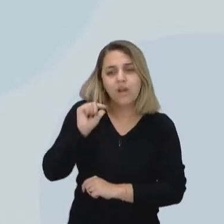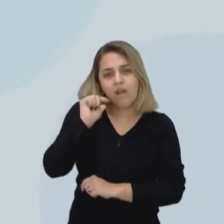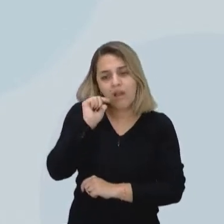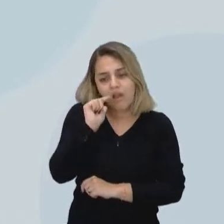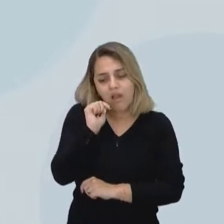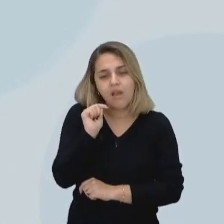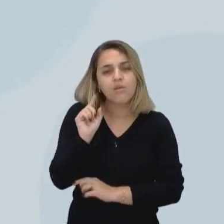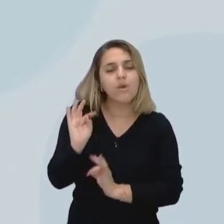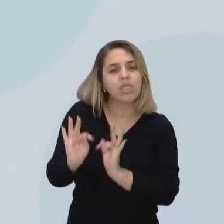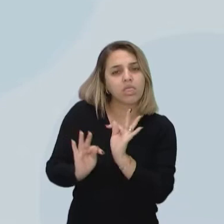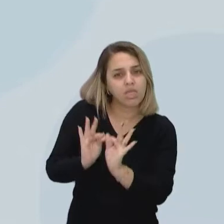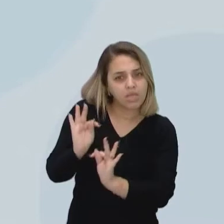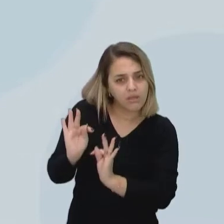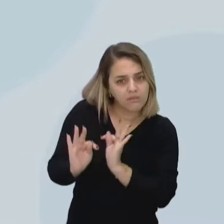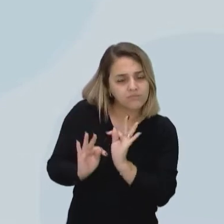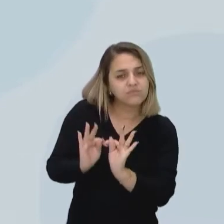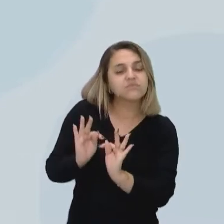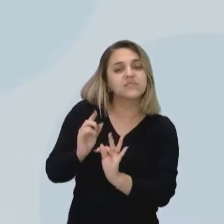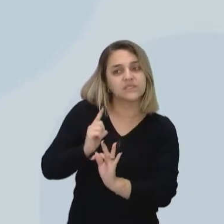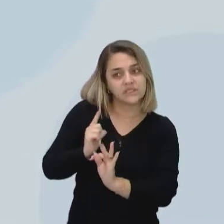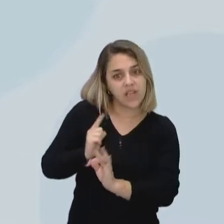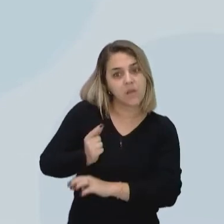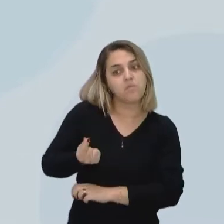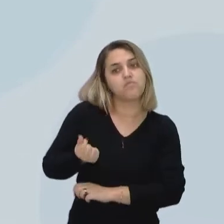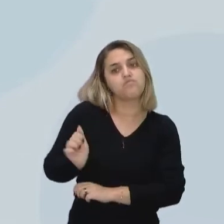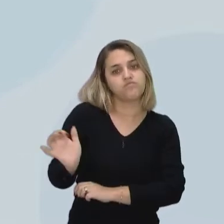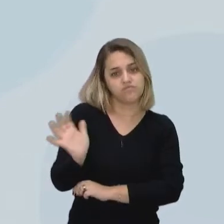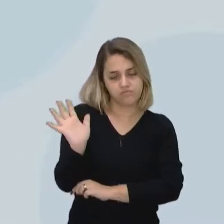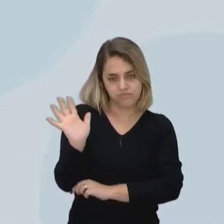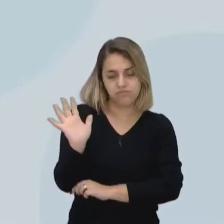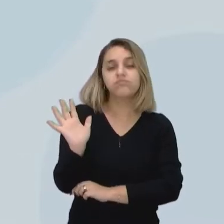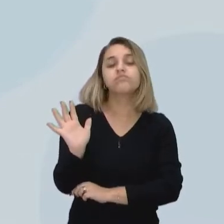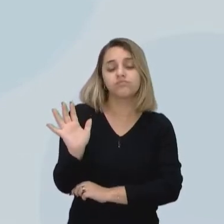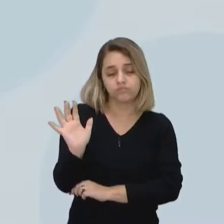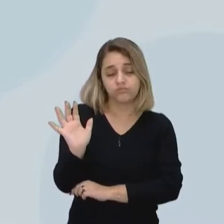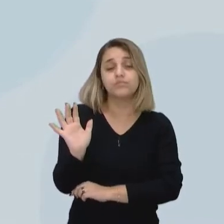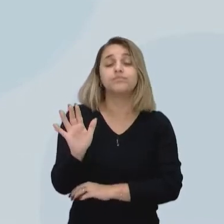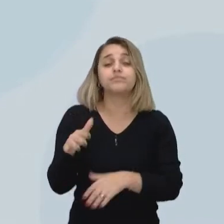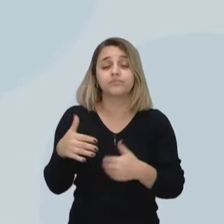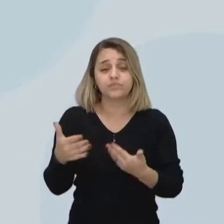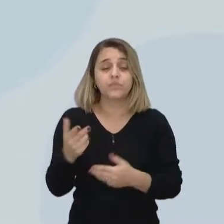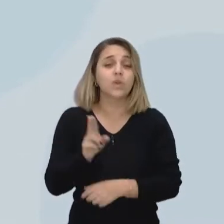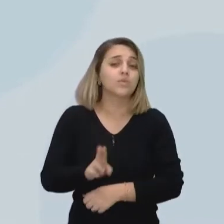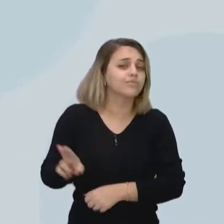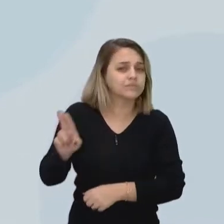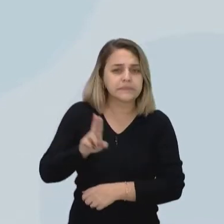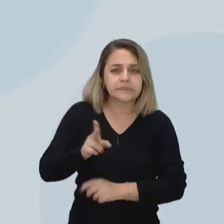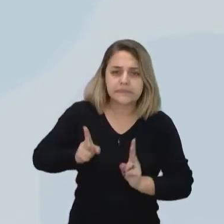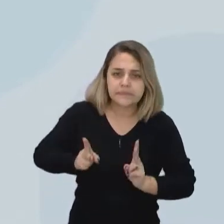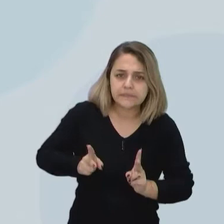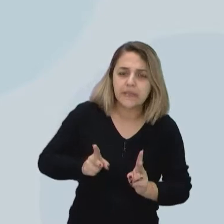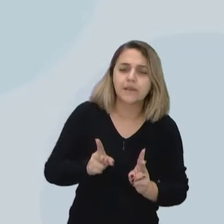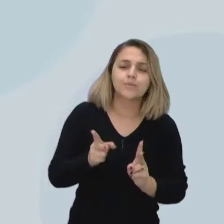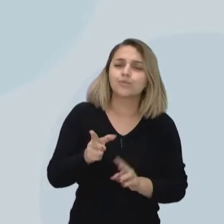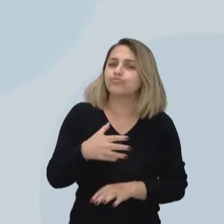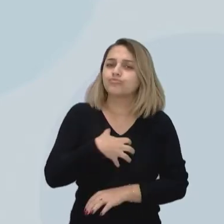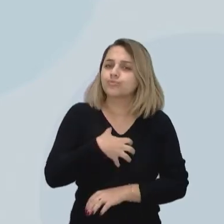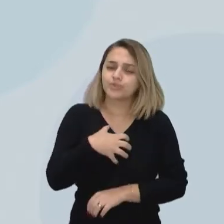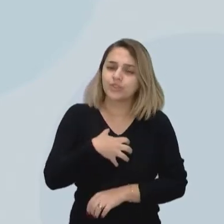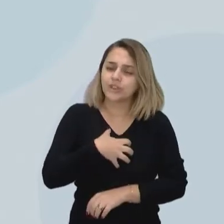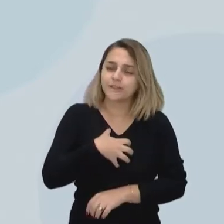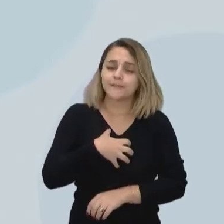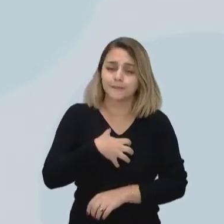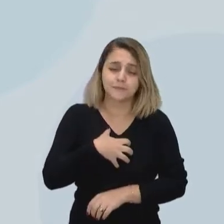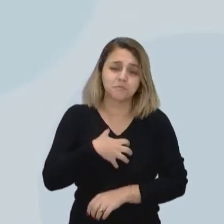que é uma água que tem um custo elevado e a gente sempre tem usado essa água de uma forma que não há